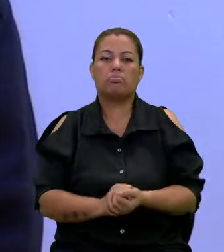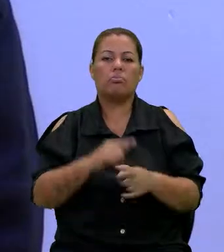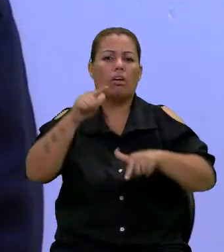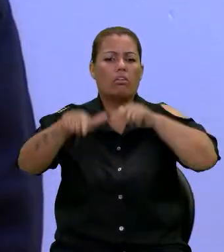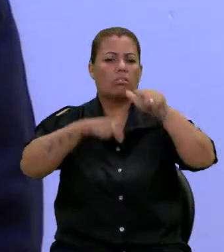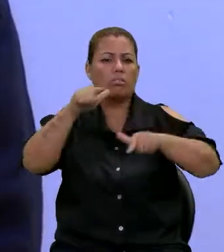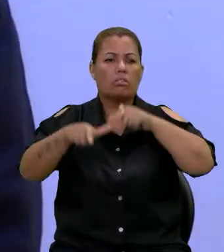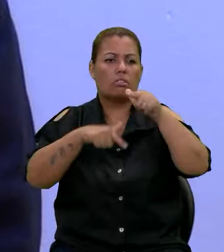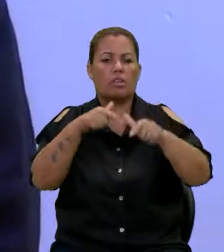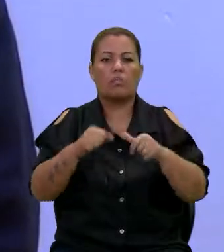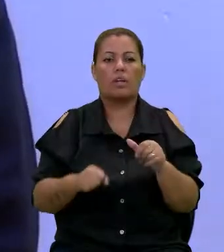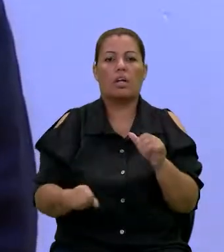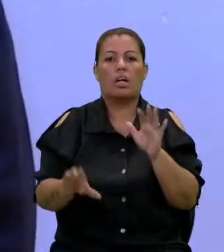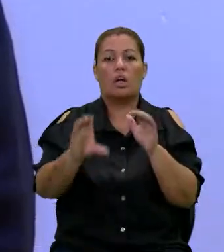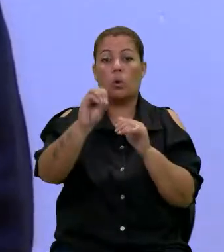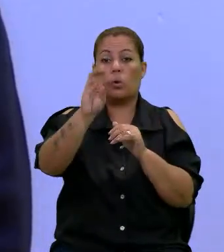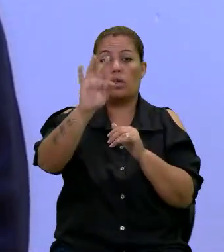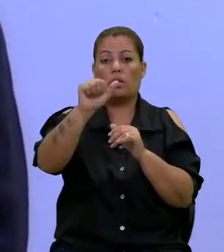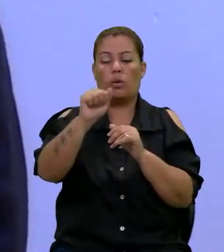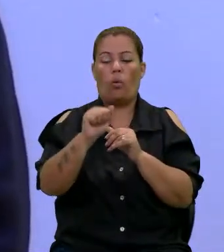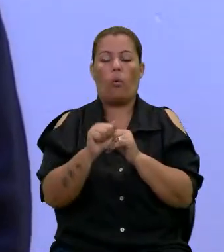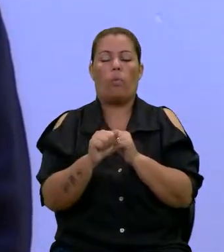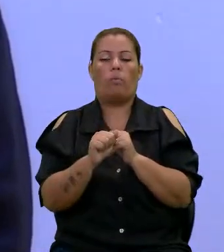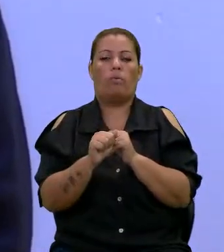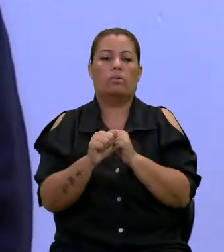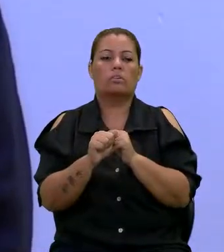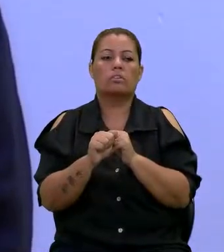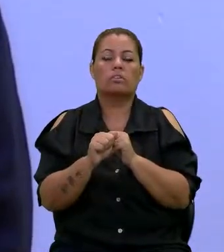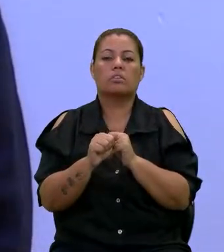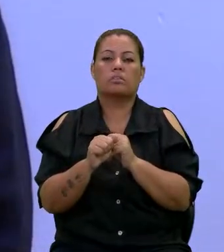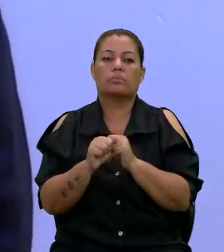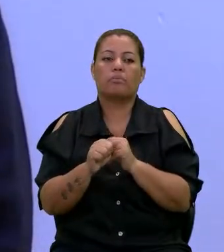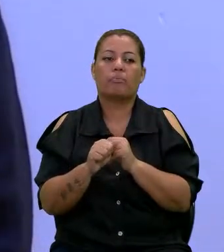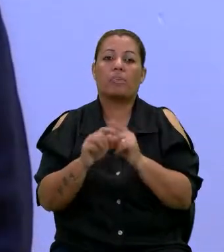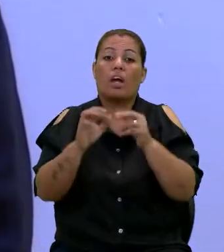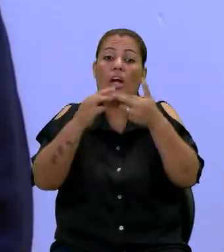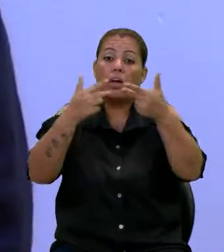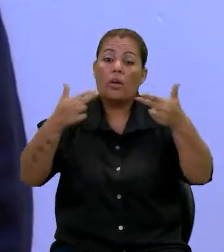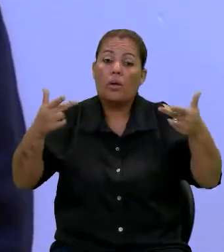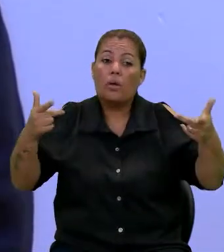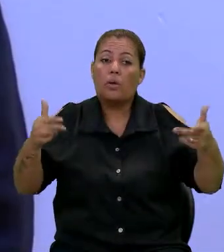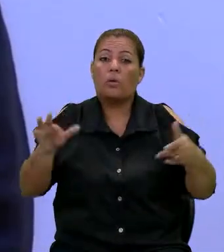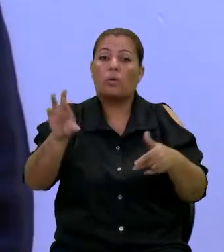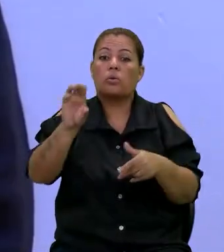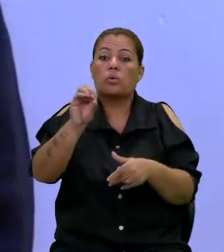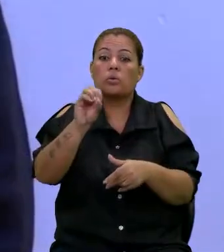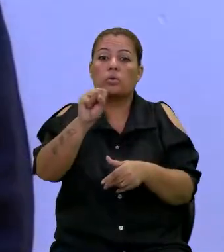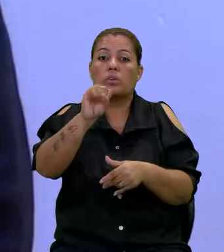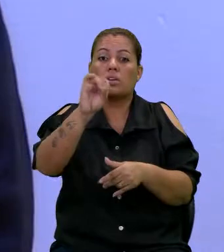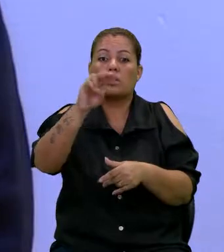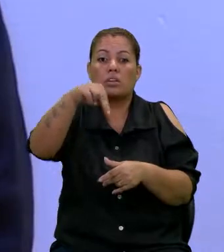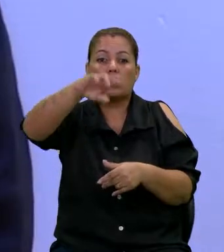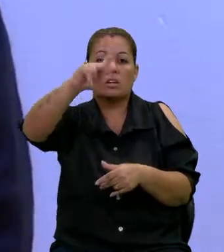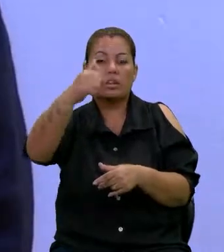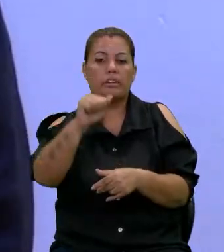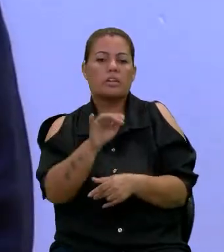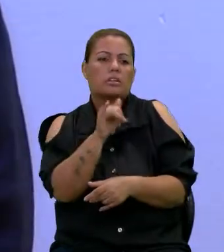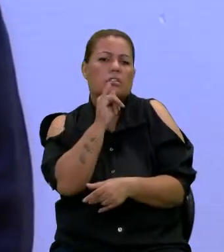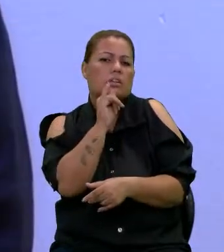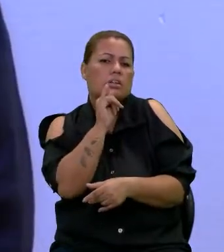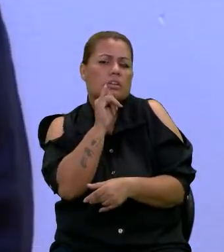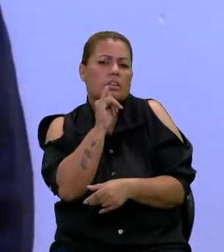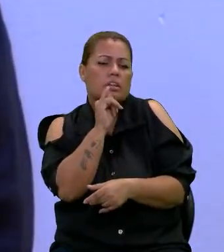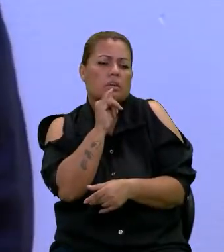trabalharam por cotas, como Ricardo Tadeu. E outros, temos Rosinha da Defal, temos outros grandes